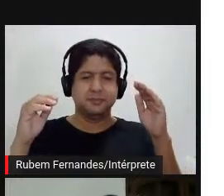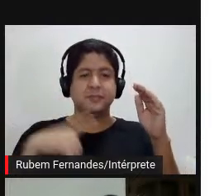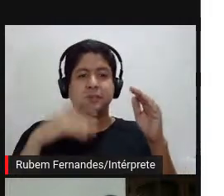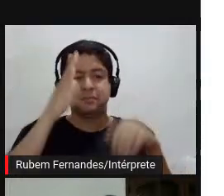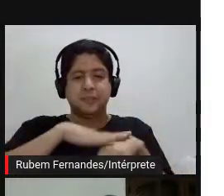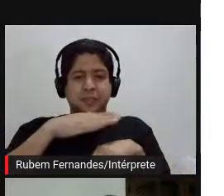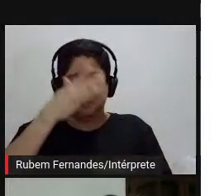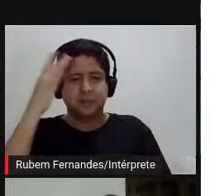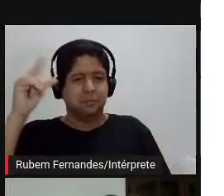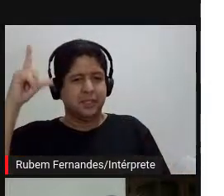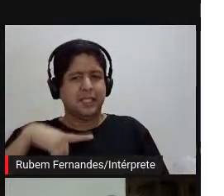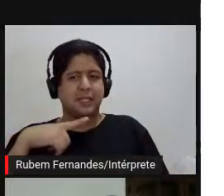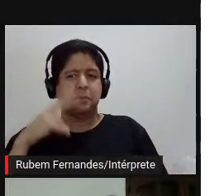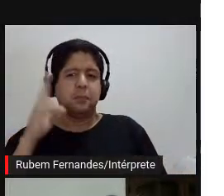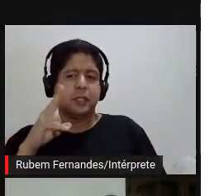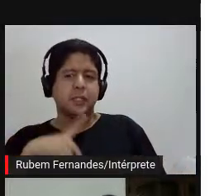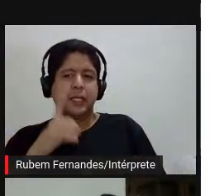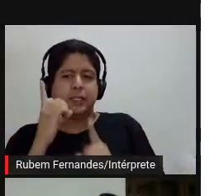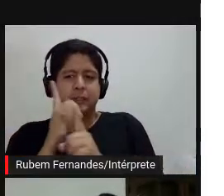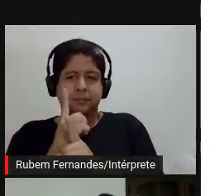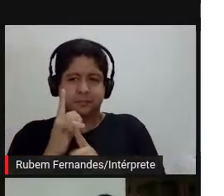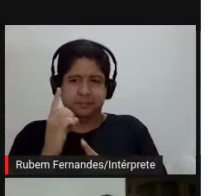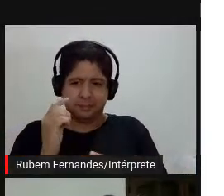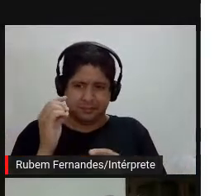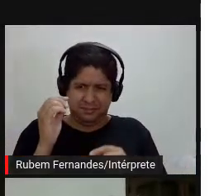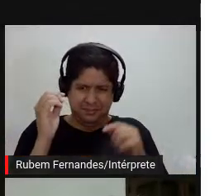que a gente tem que se interessar para poder